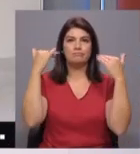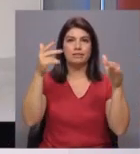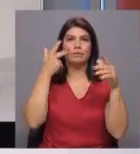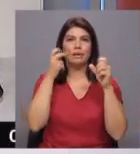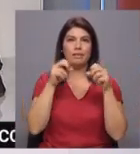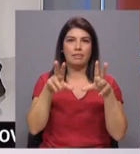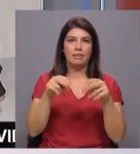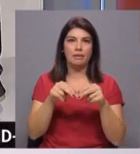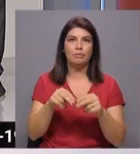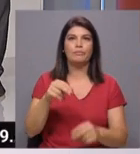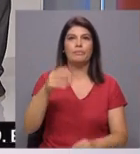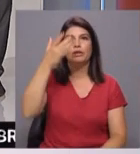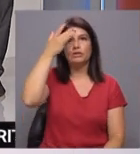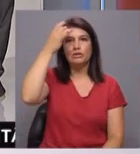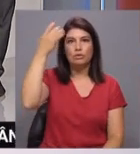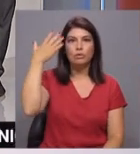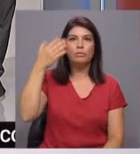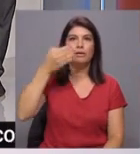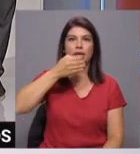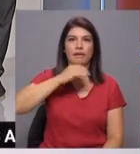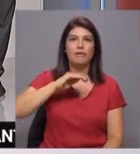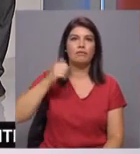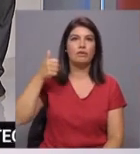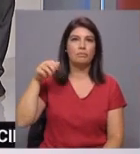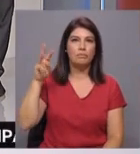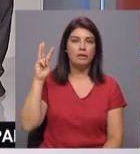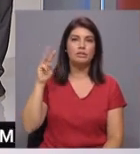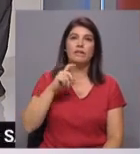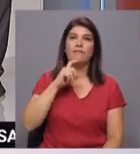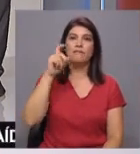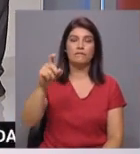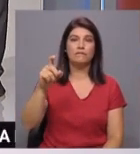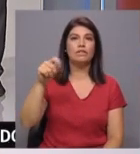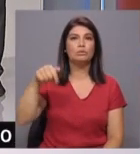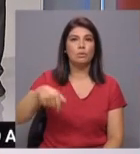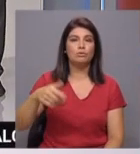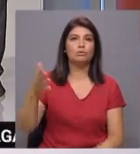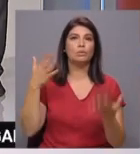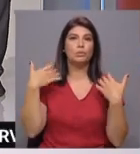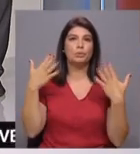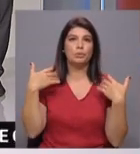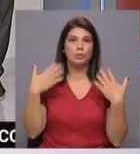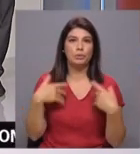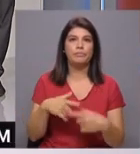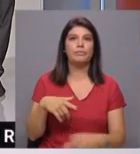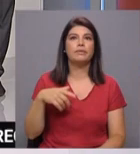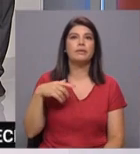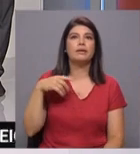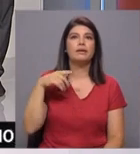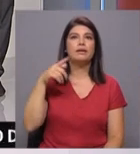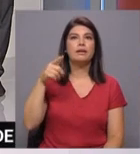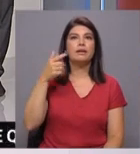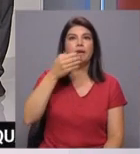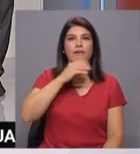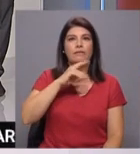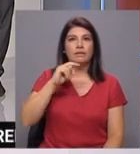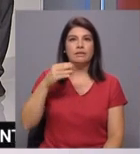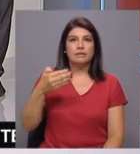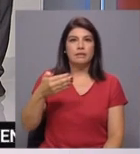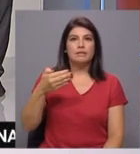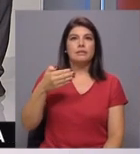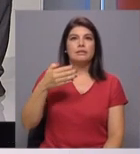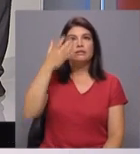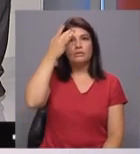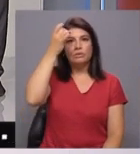Setúbal, Évora, Beja com aviso de tempo quente para o dia 2, Setúbal com 36, Évora com 37, Beja com